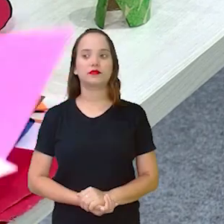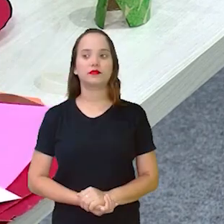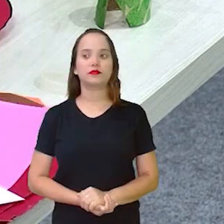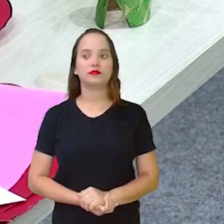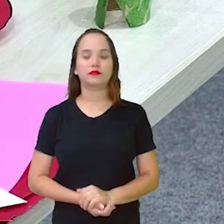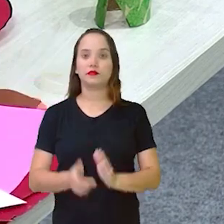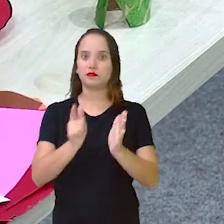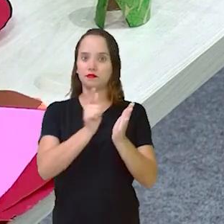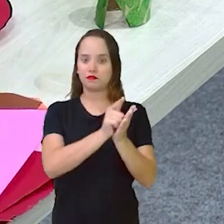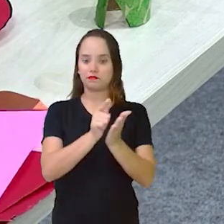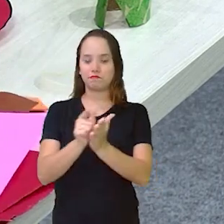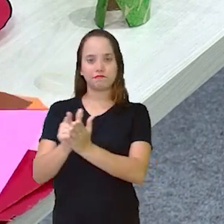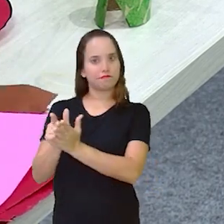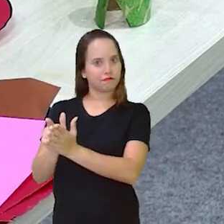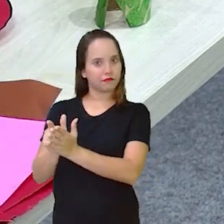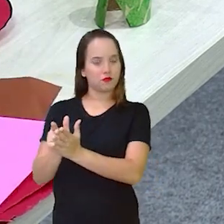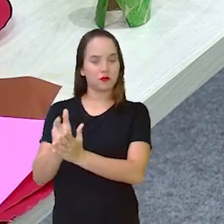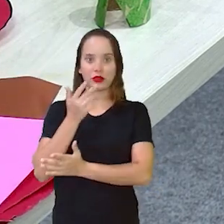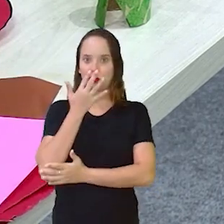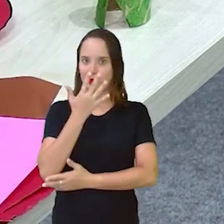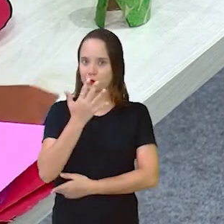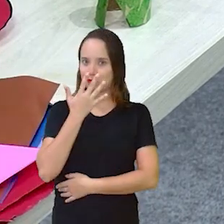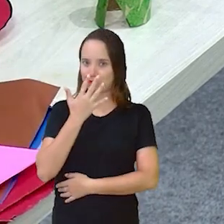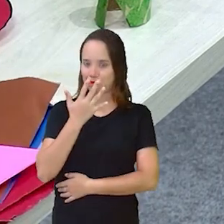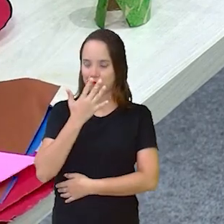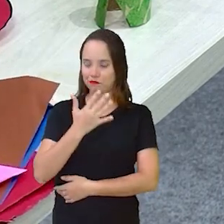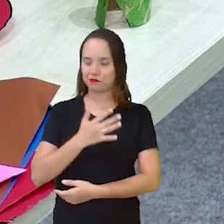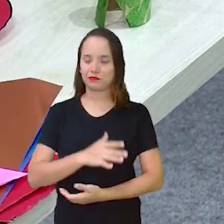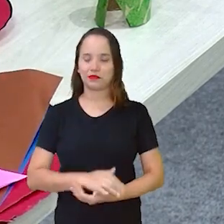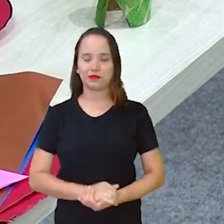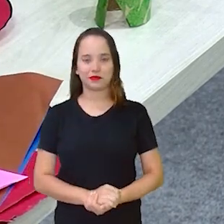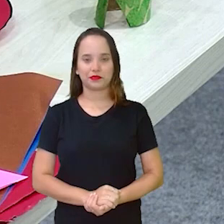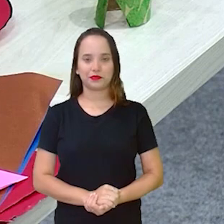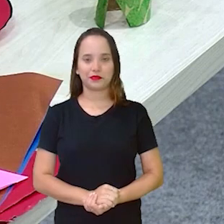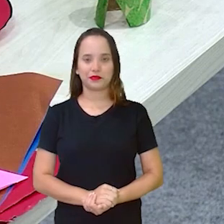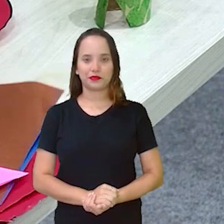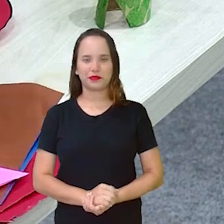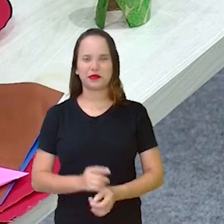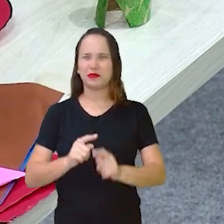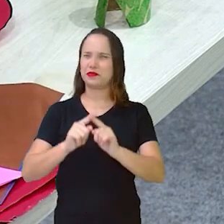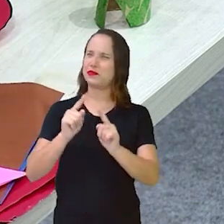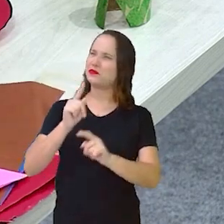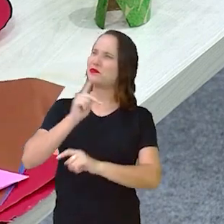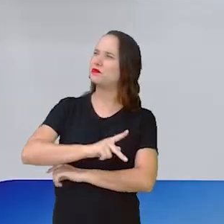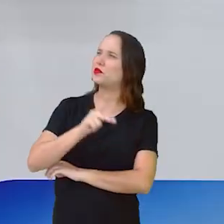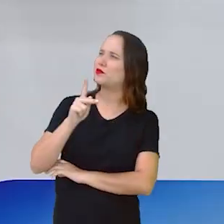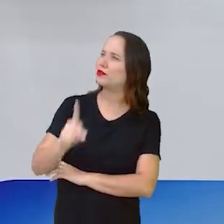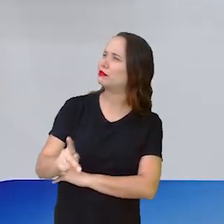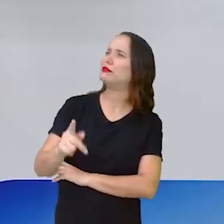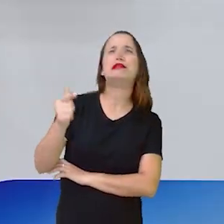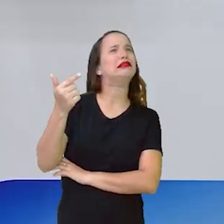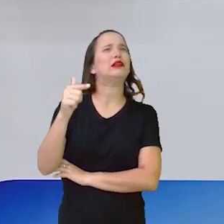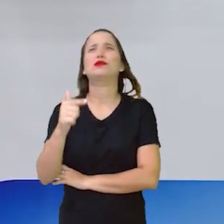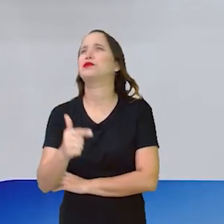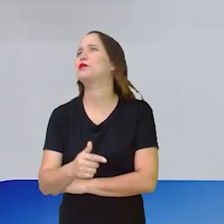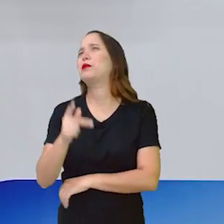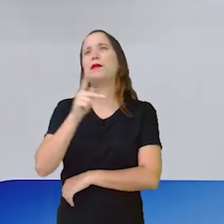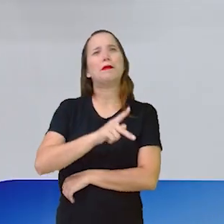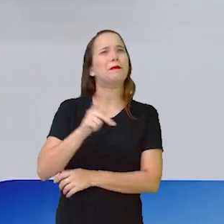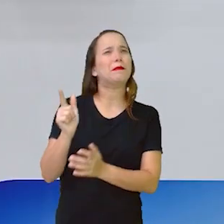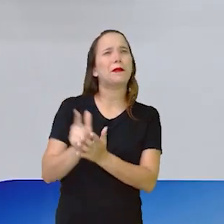papéis coloridos. Professor, eu não tenho papel